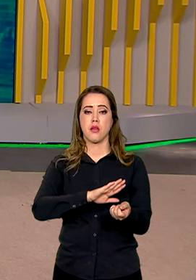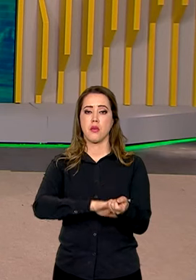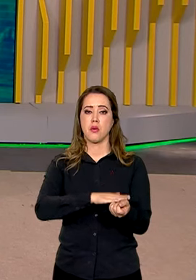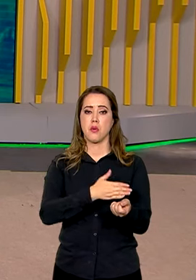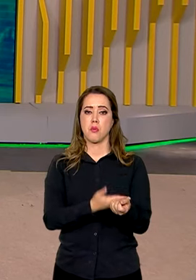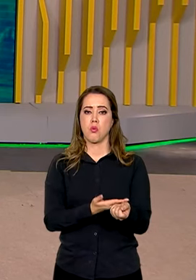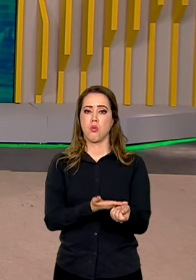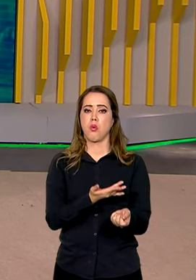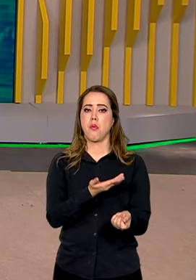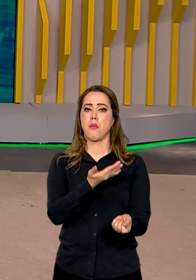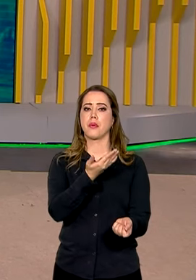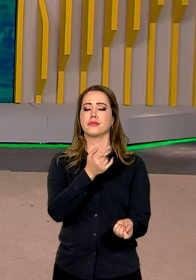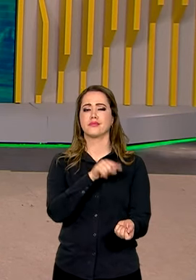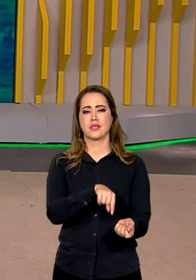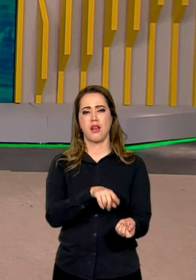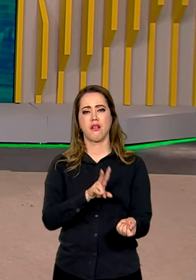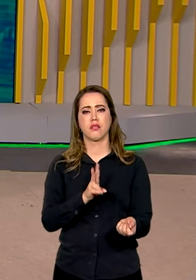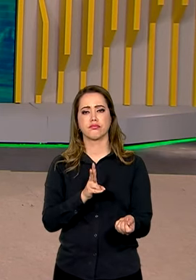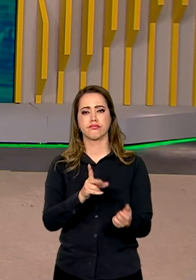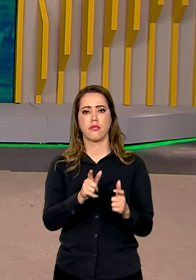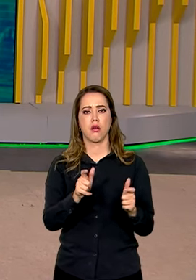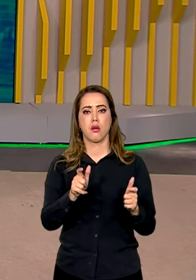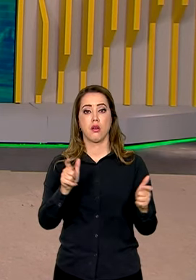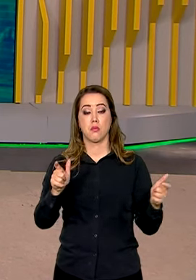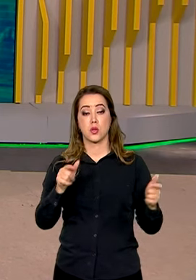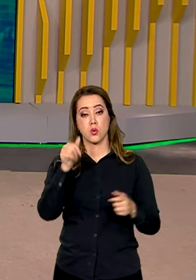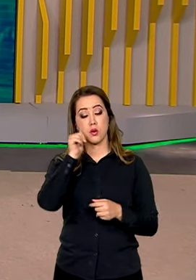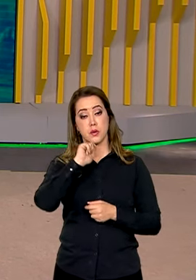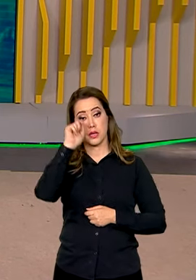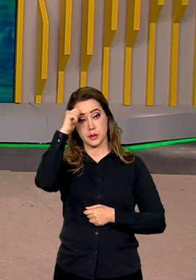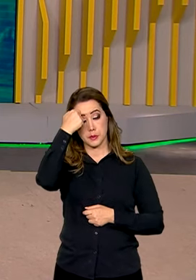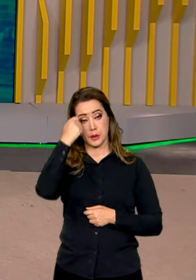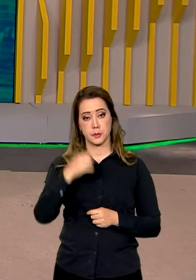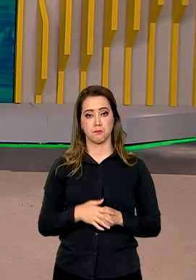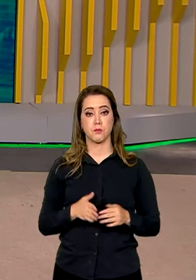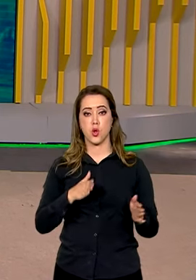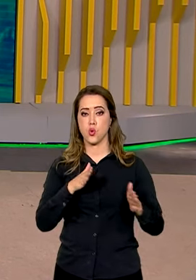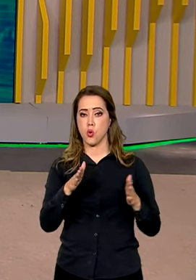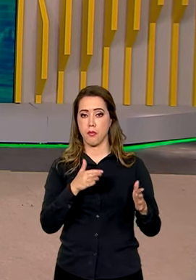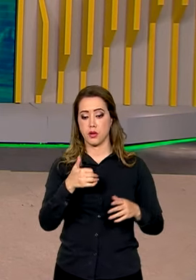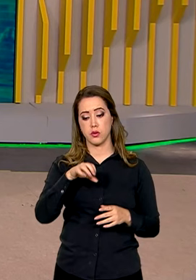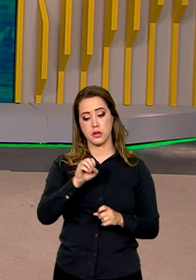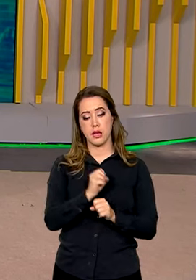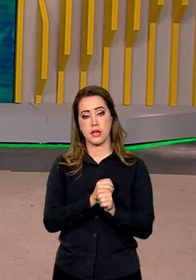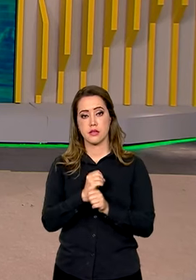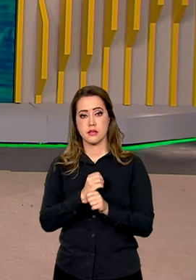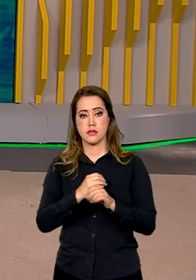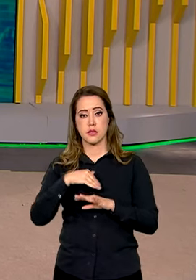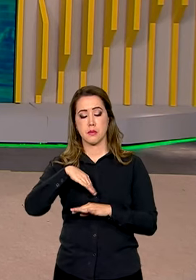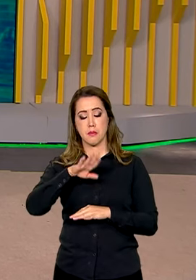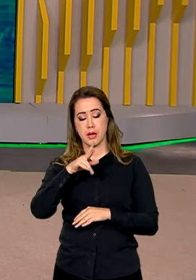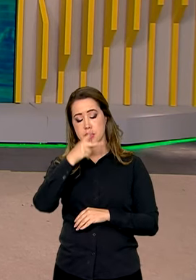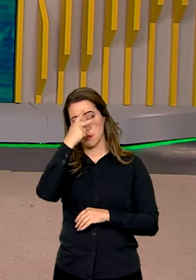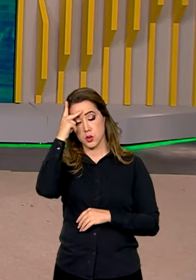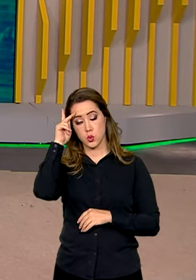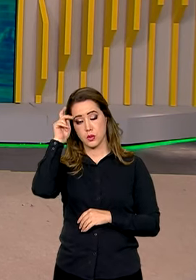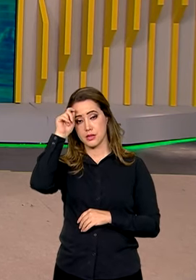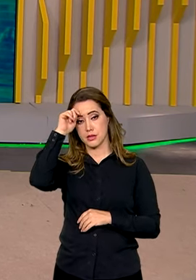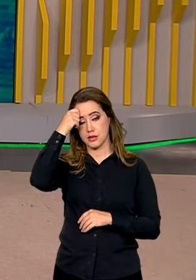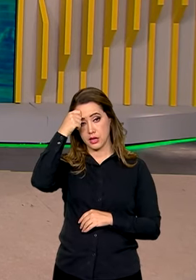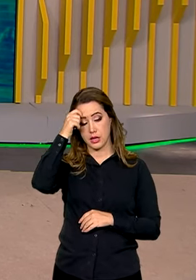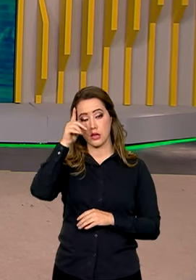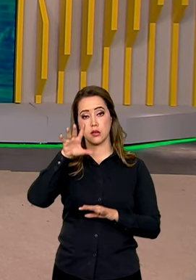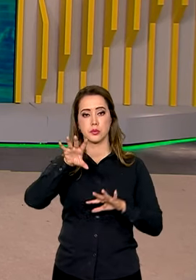O estudo também mostra que nos últimos 10 anos aumentaram os casos de HIV entre negros. Os dados foram